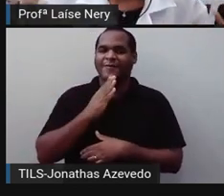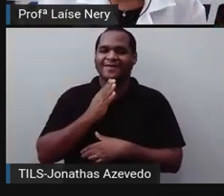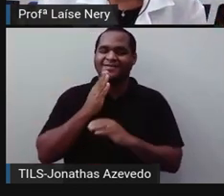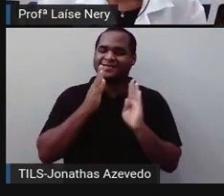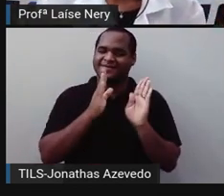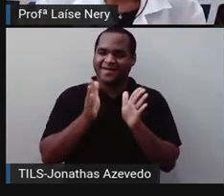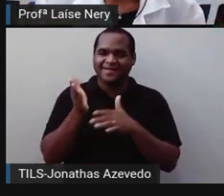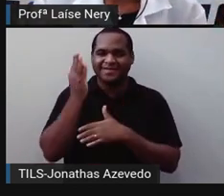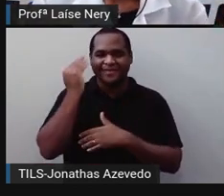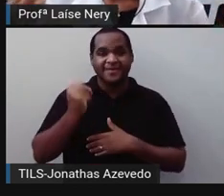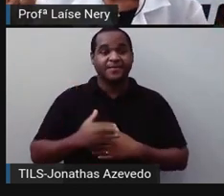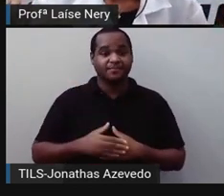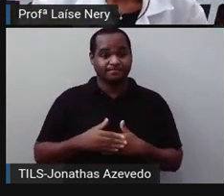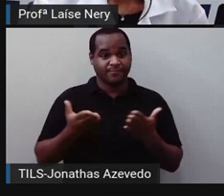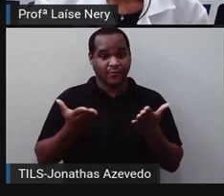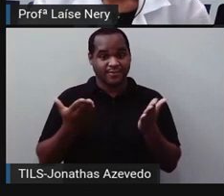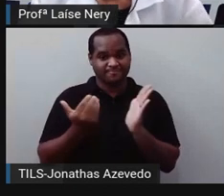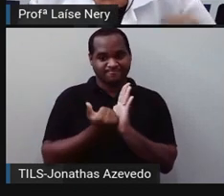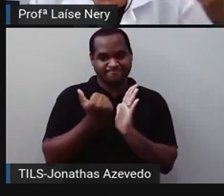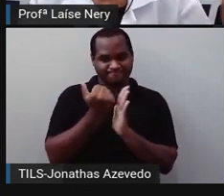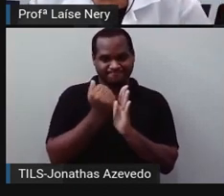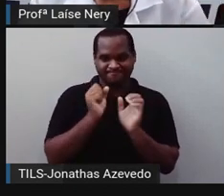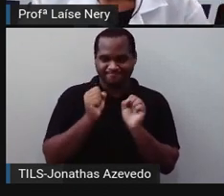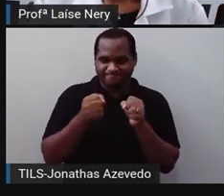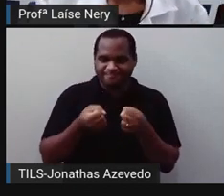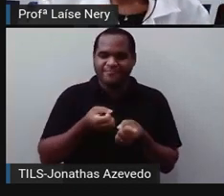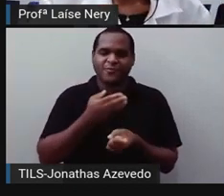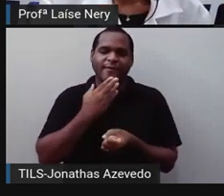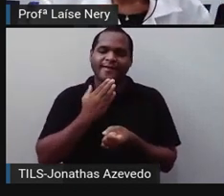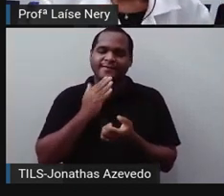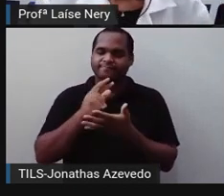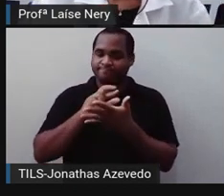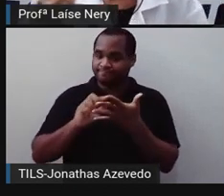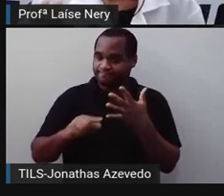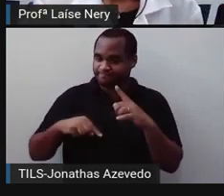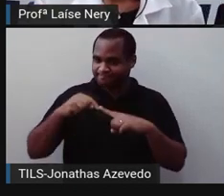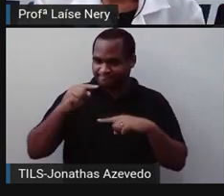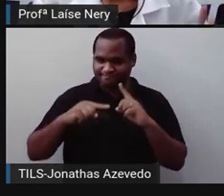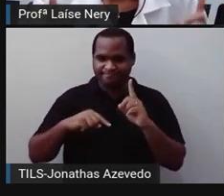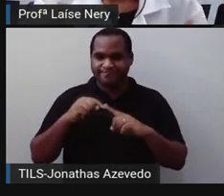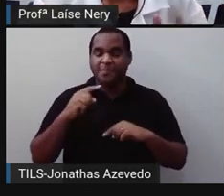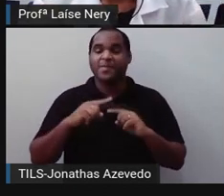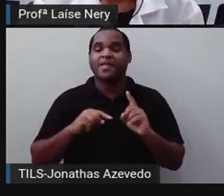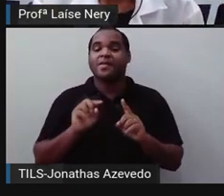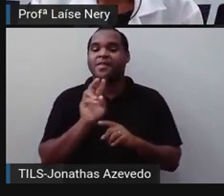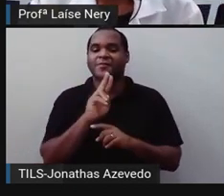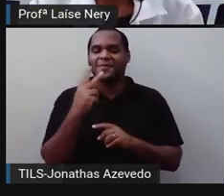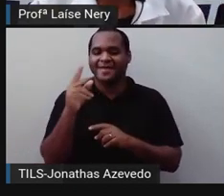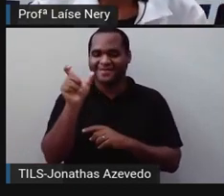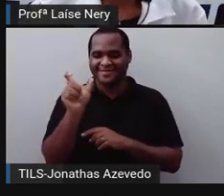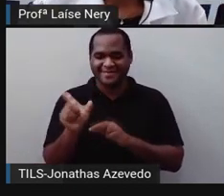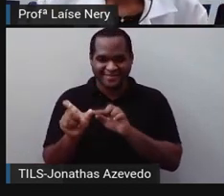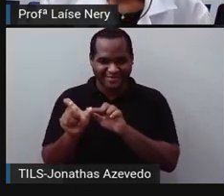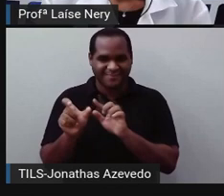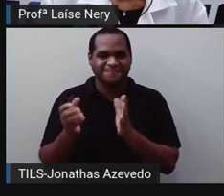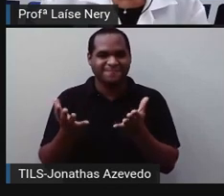Hoje nós vamos apenas estudar, conhecer os nomes deles e as suas características.